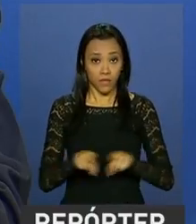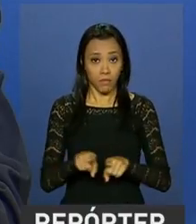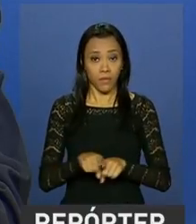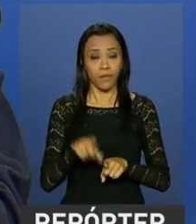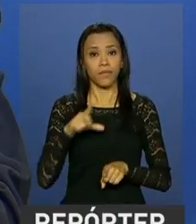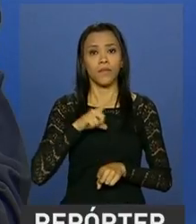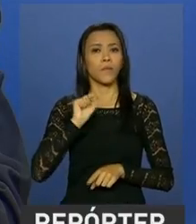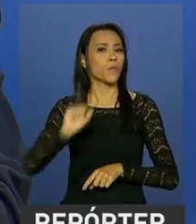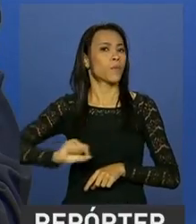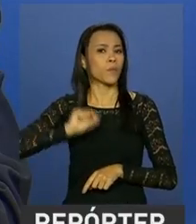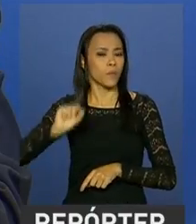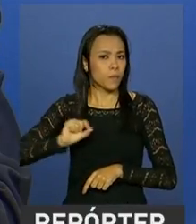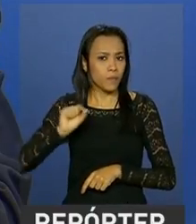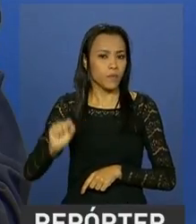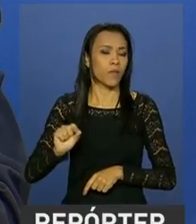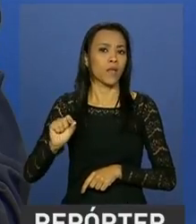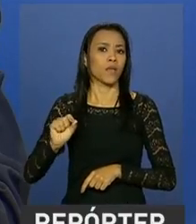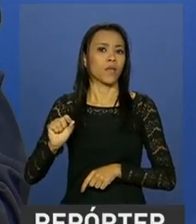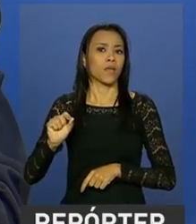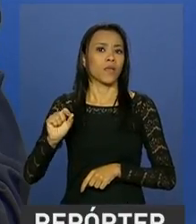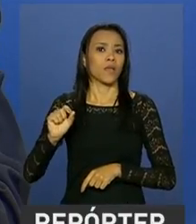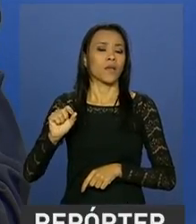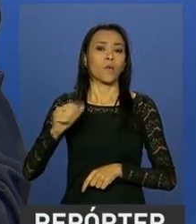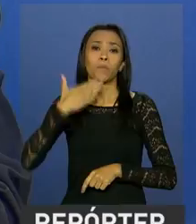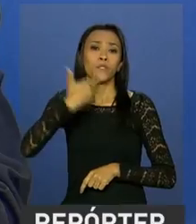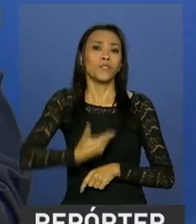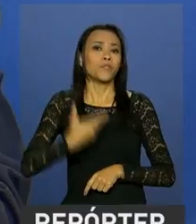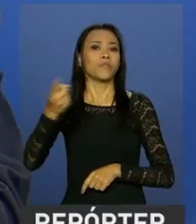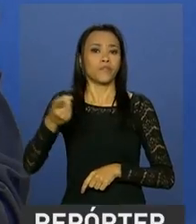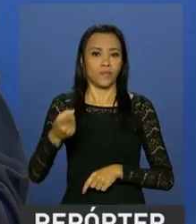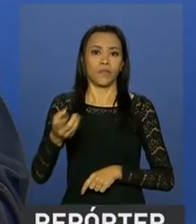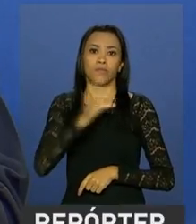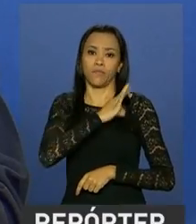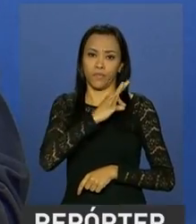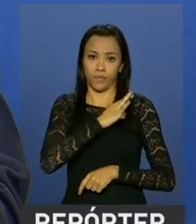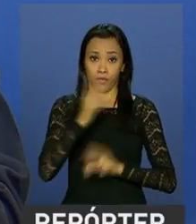relativo à Polícia Rodoviária Federal.